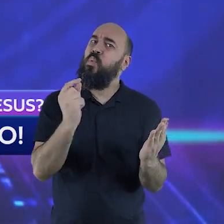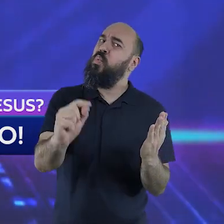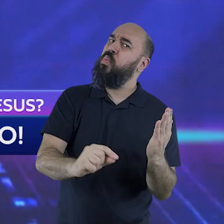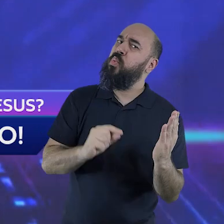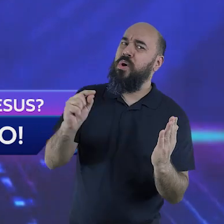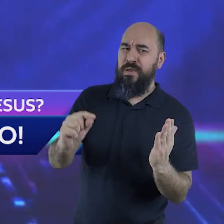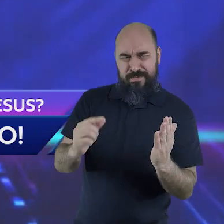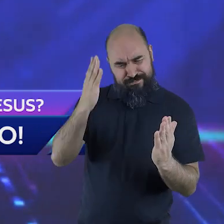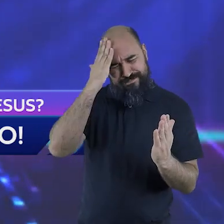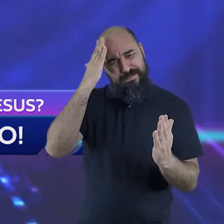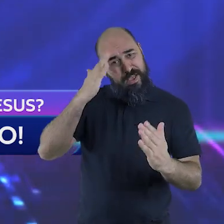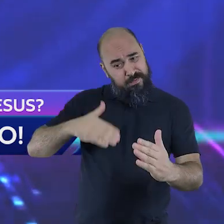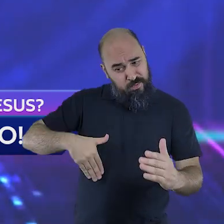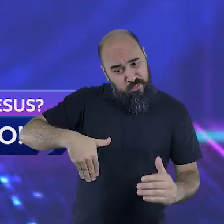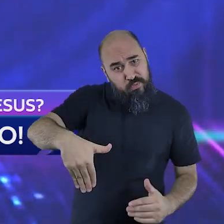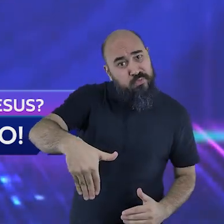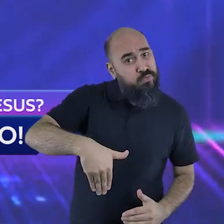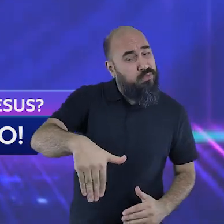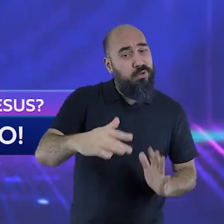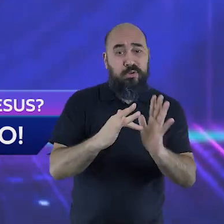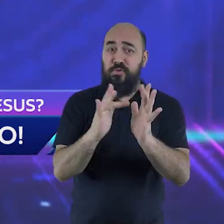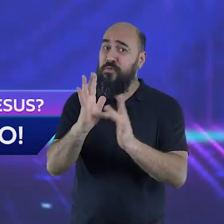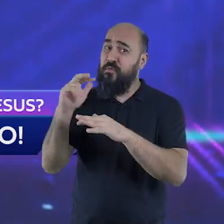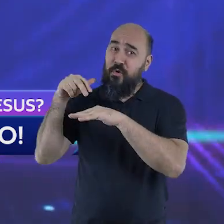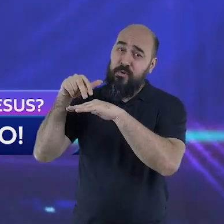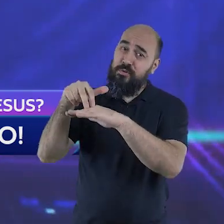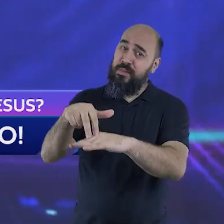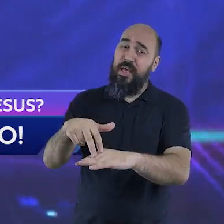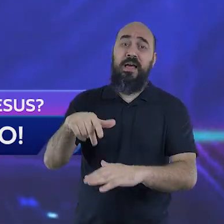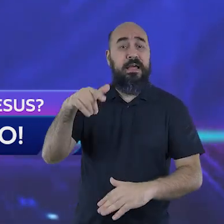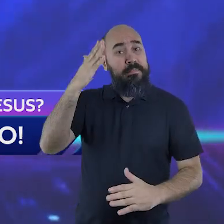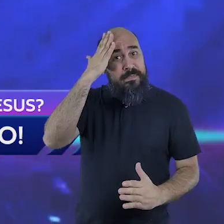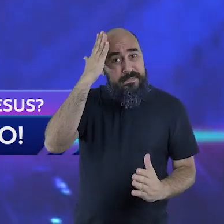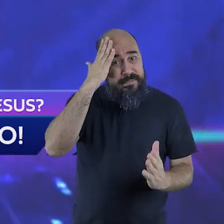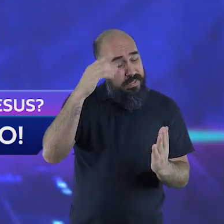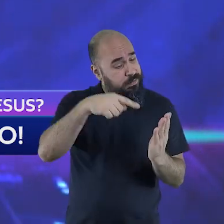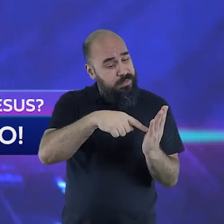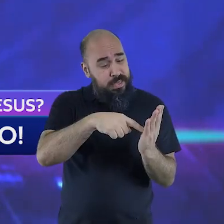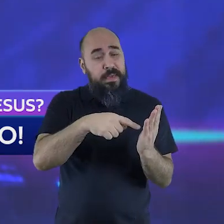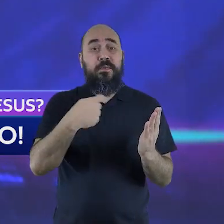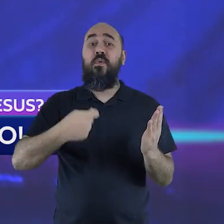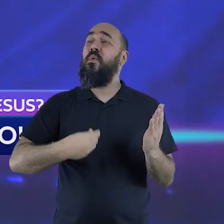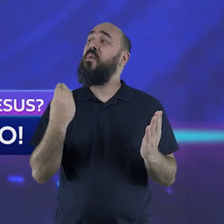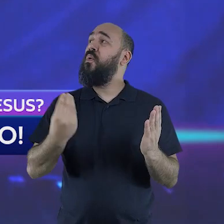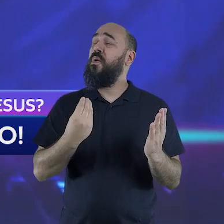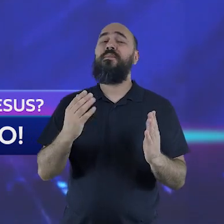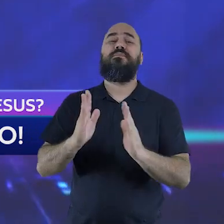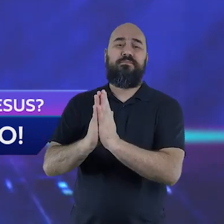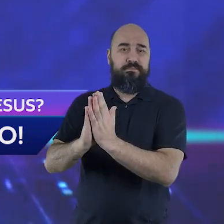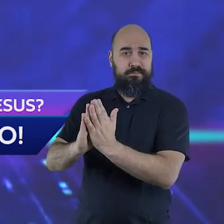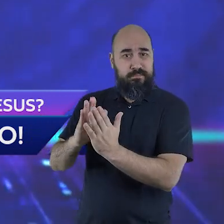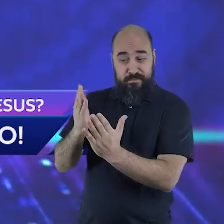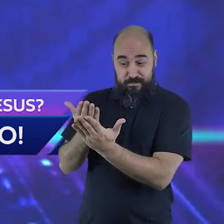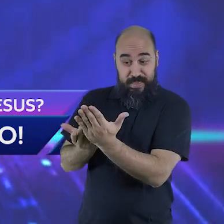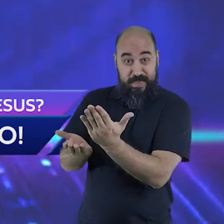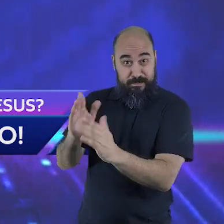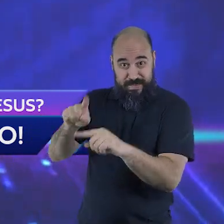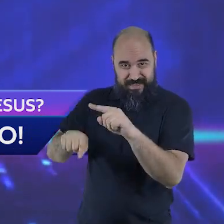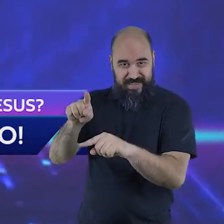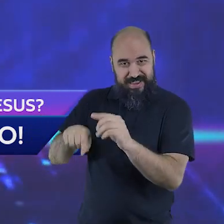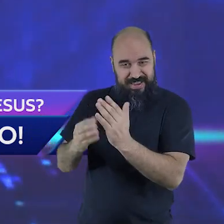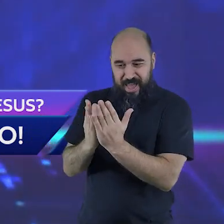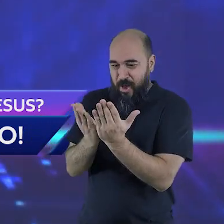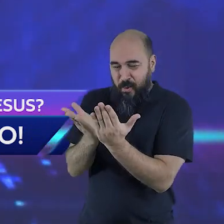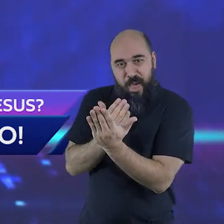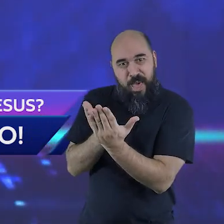da história especialmente que vivemos. Mas o que você deve fazer para receber e ter esse estudo bíblico